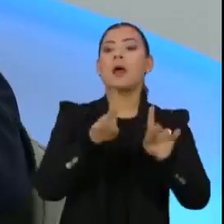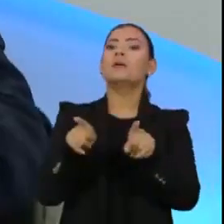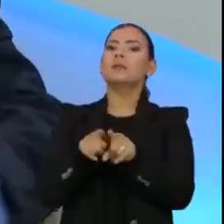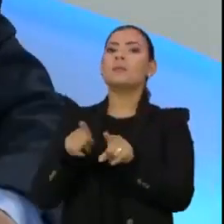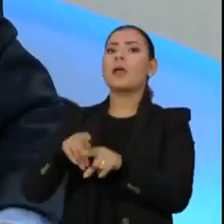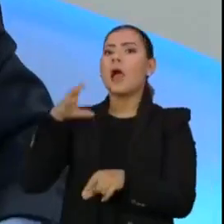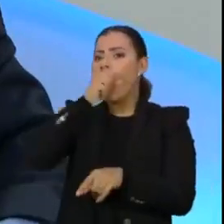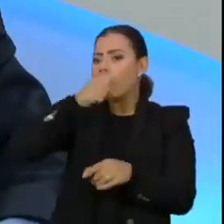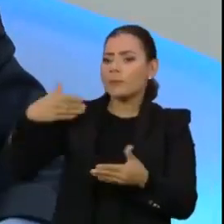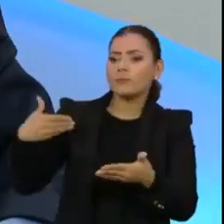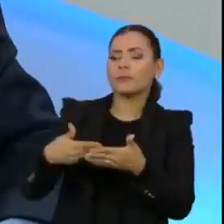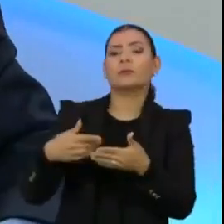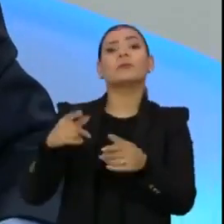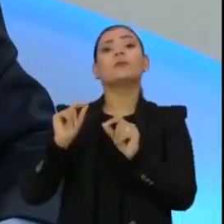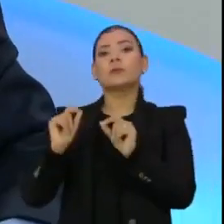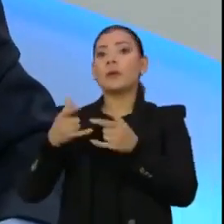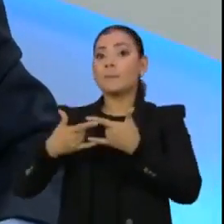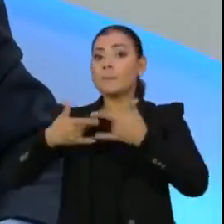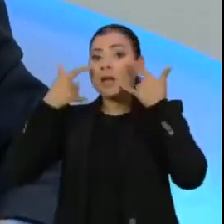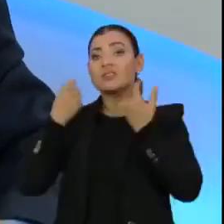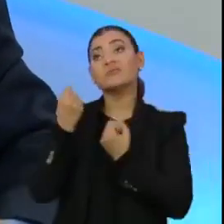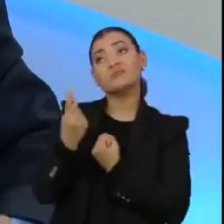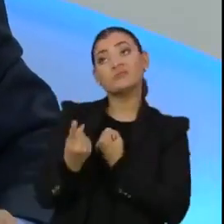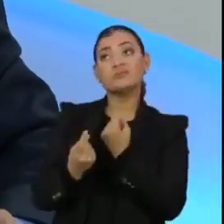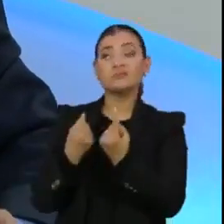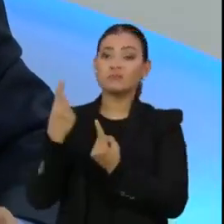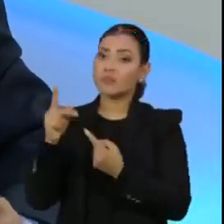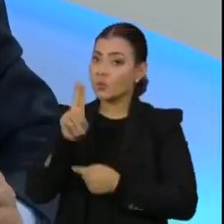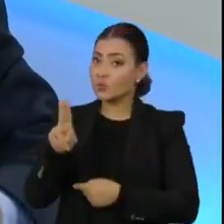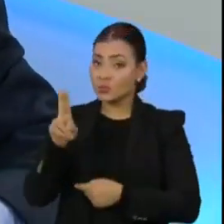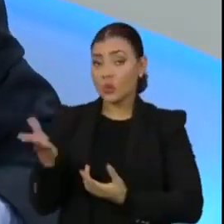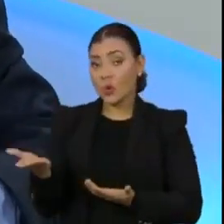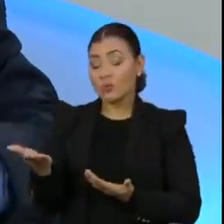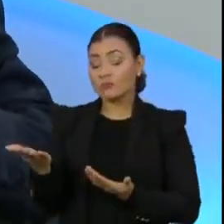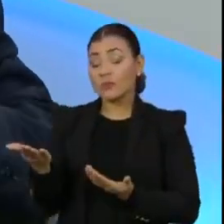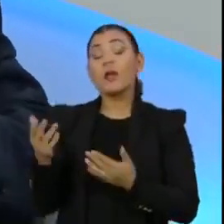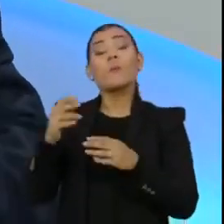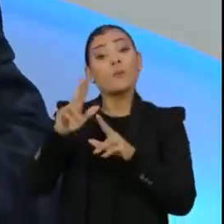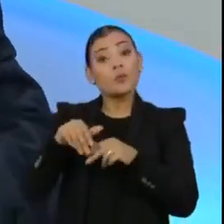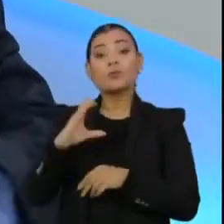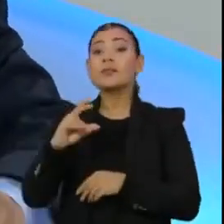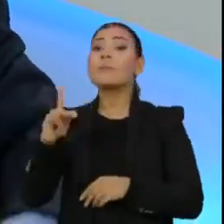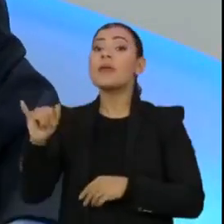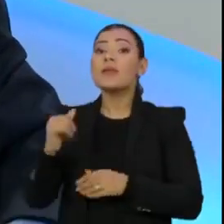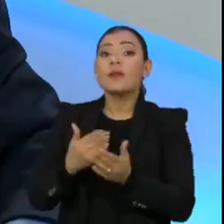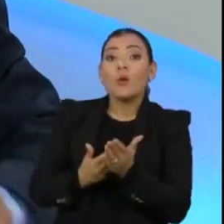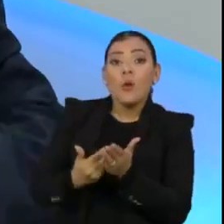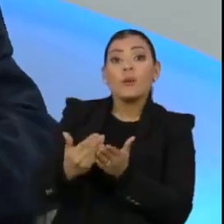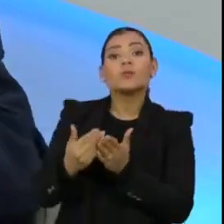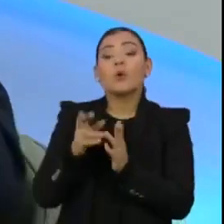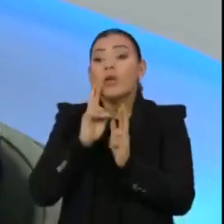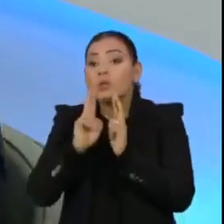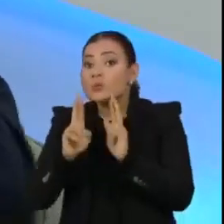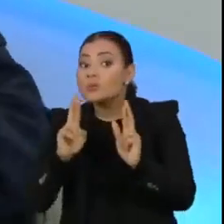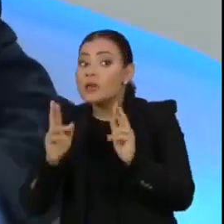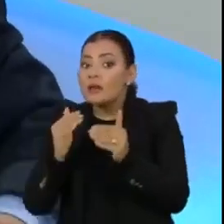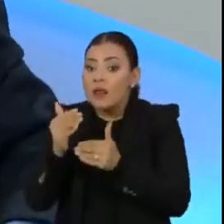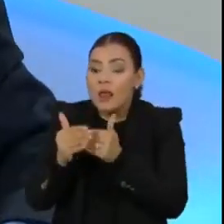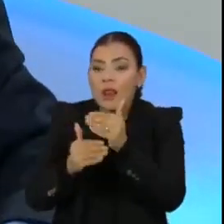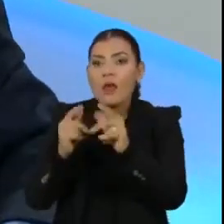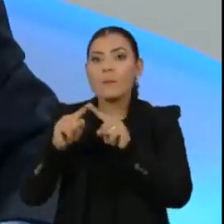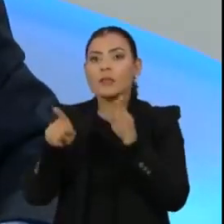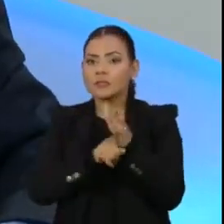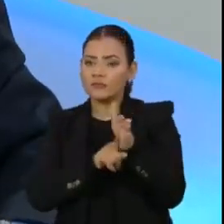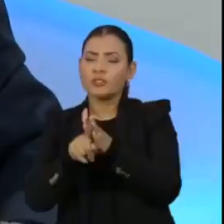alguns momentos, chegou a utilizar máscaras. Então, a CPI já trouxe alguns resultados sanitários. O curso das